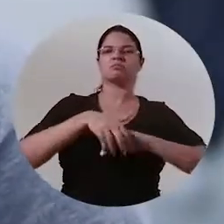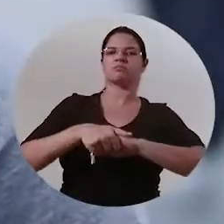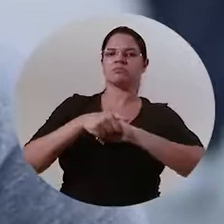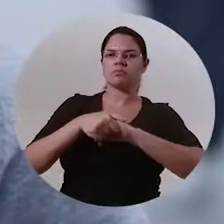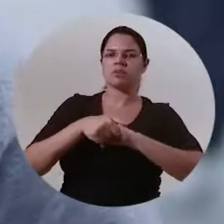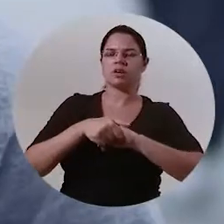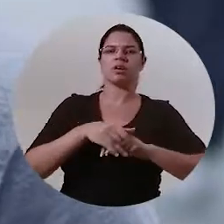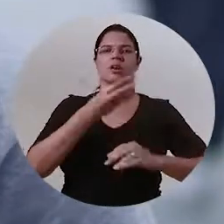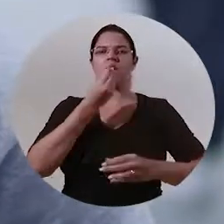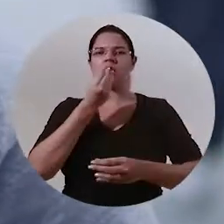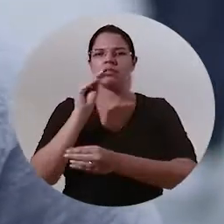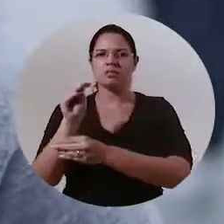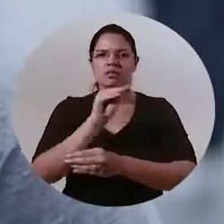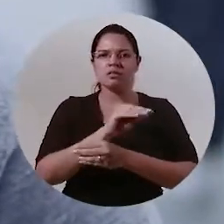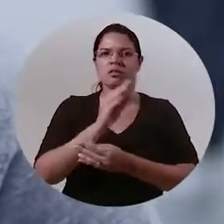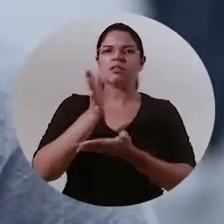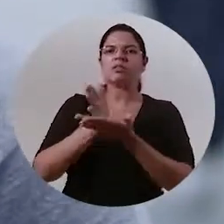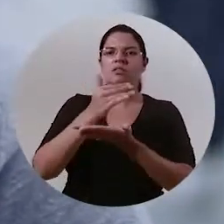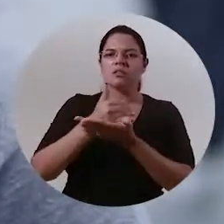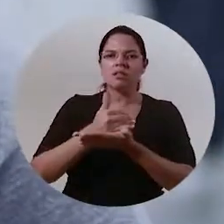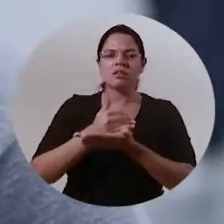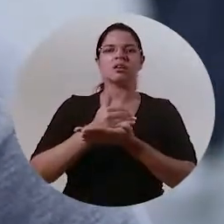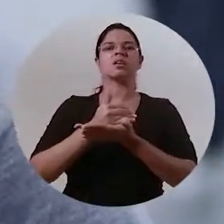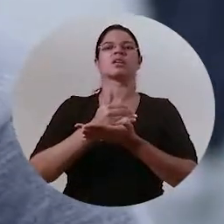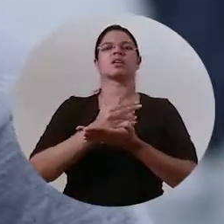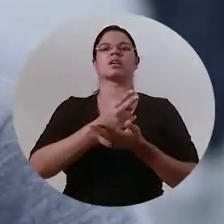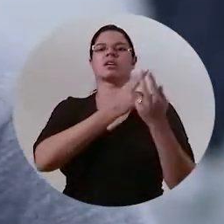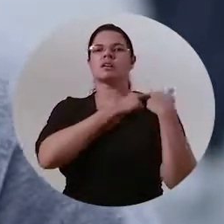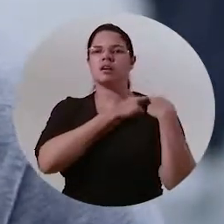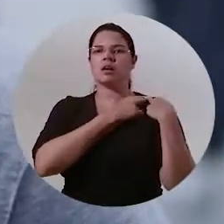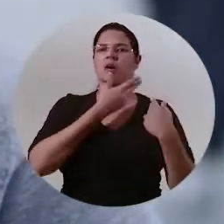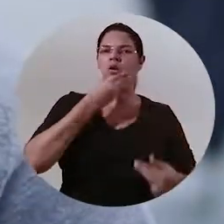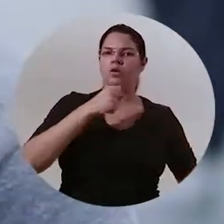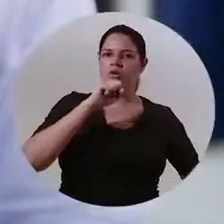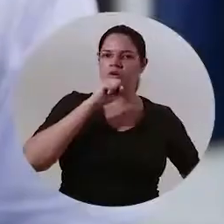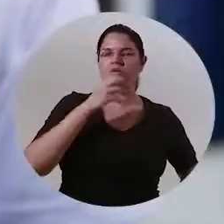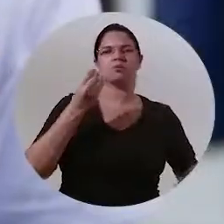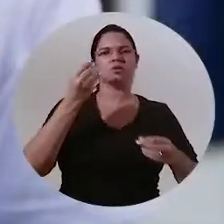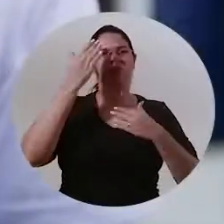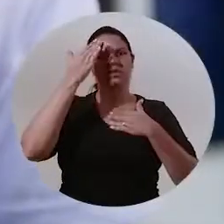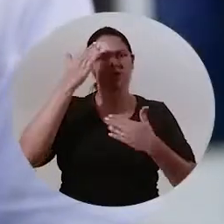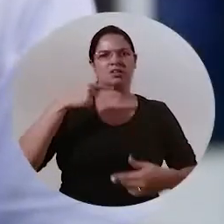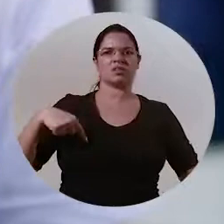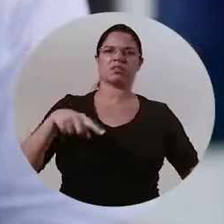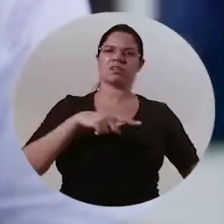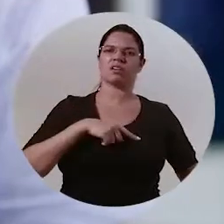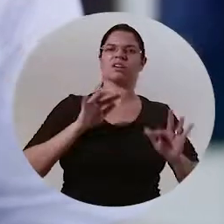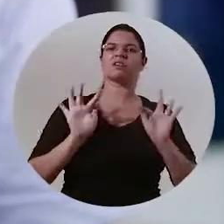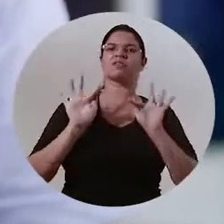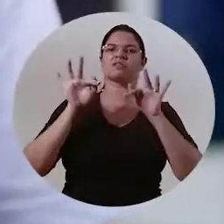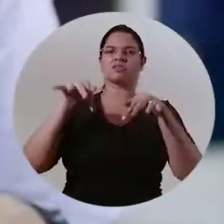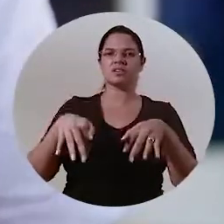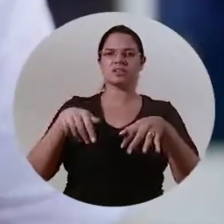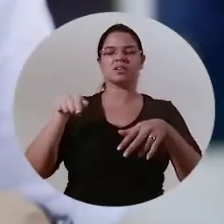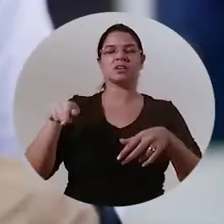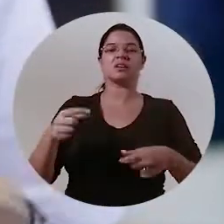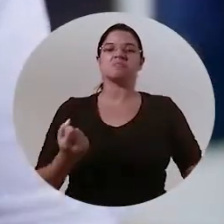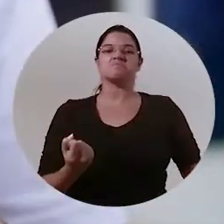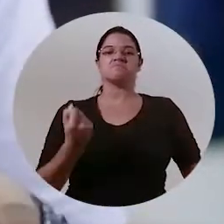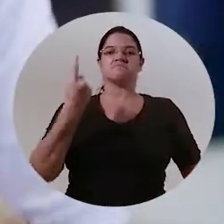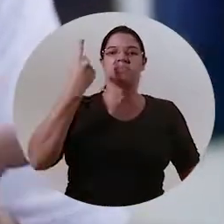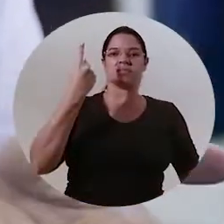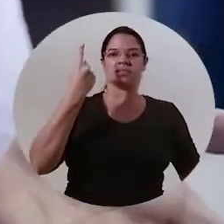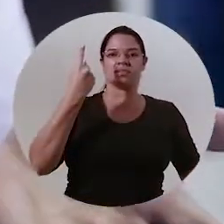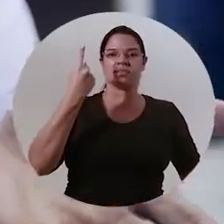contra a guarda alimentos ficou tudo certo agora é bem gratificante para a gente até mais poder finalizar